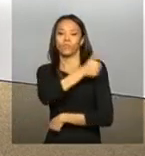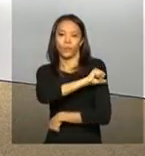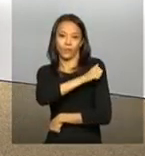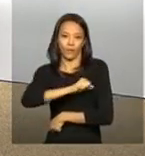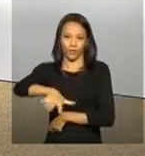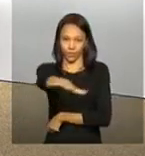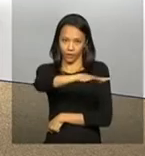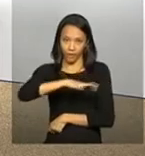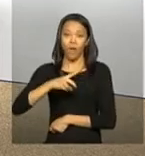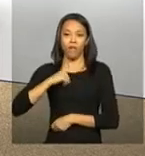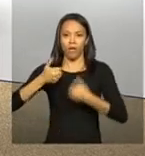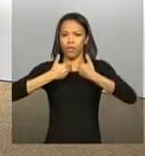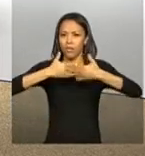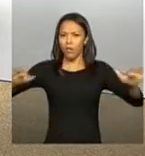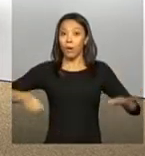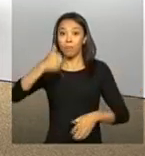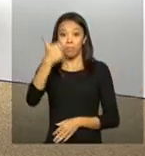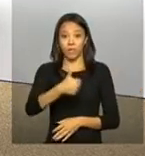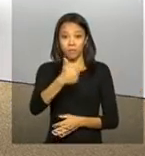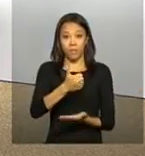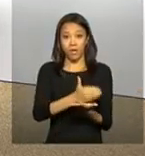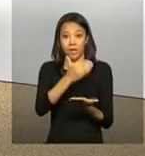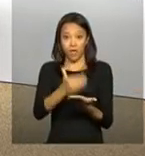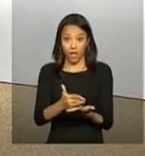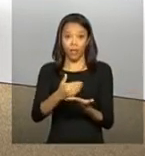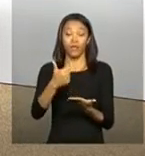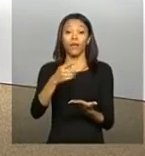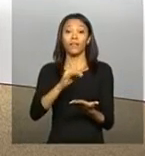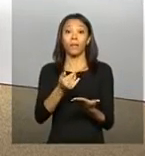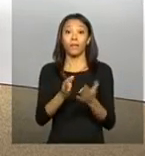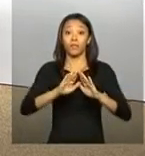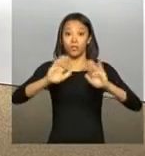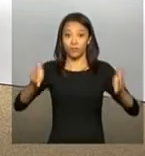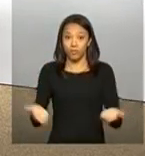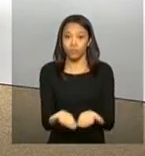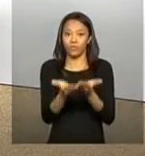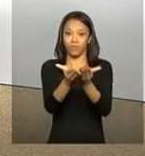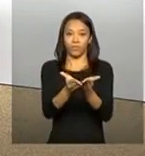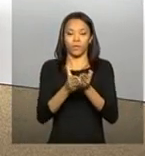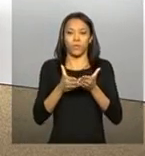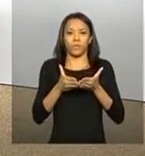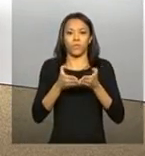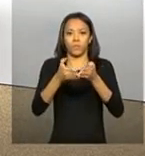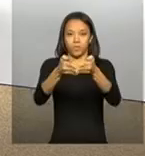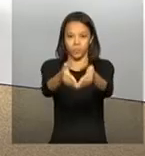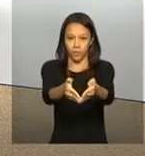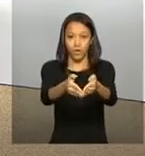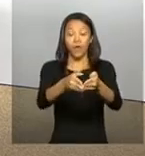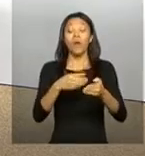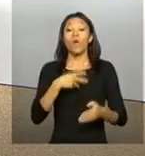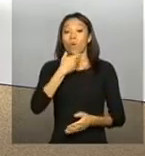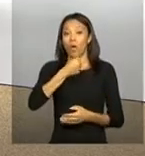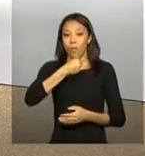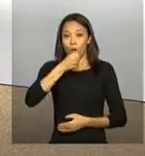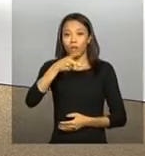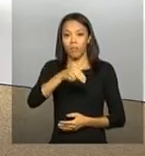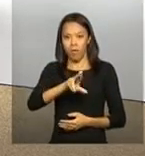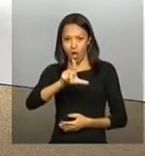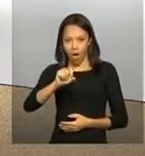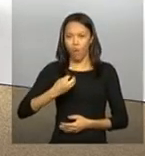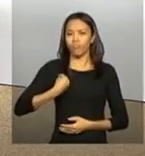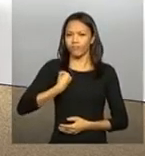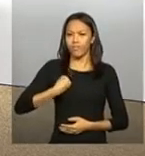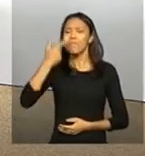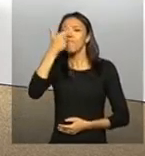Ela vai inaugurar a primeira etapa do estaleiro e base naval de submarinos da Marinha. O repórter Paulo La Sálvia está lá